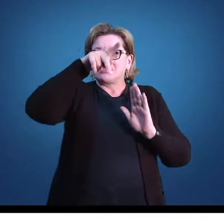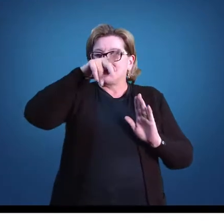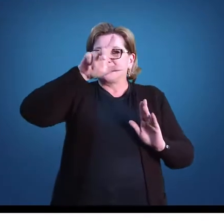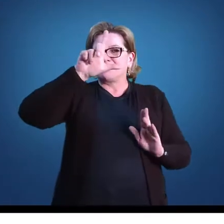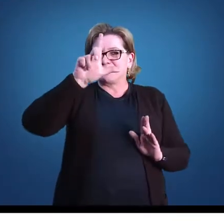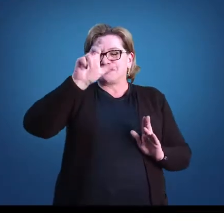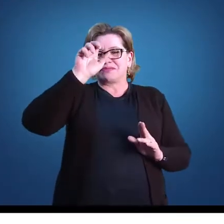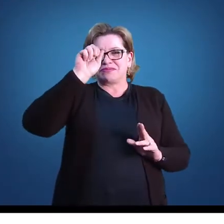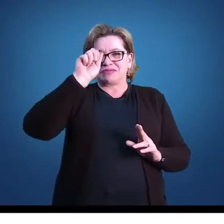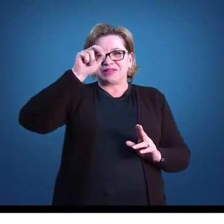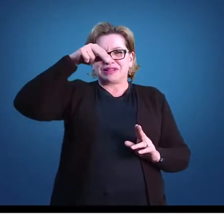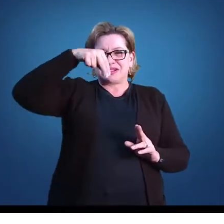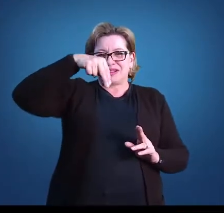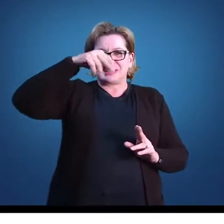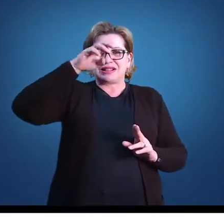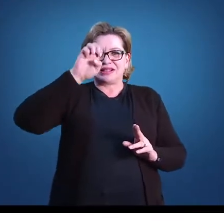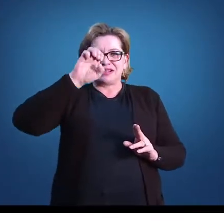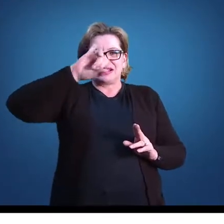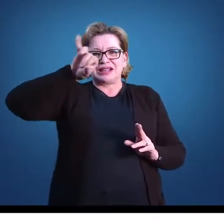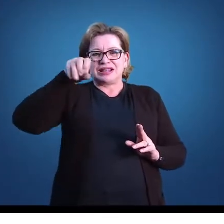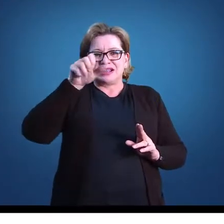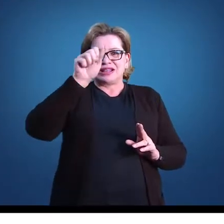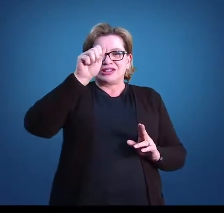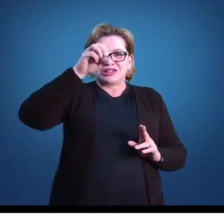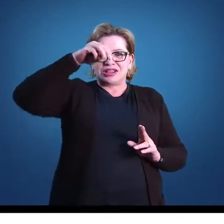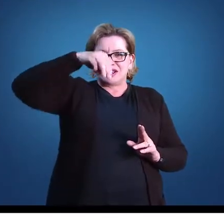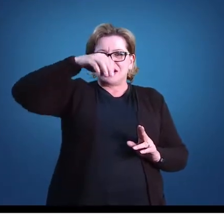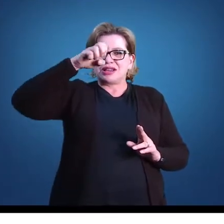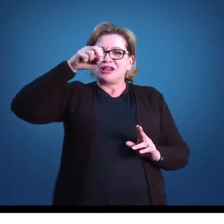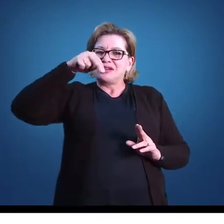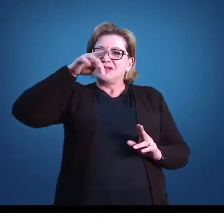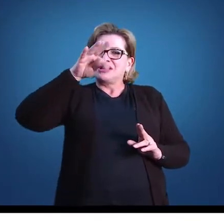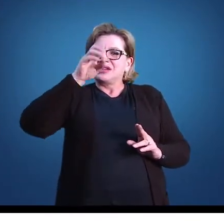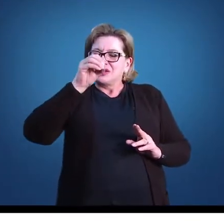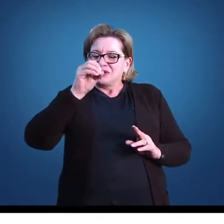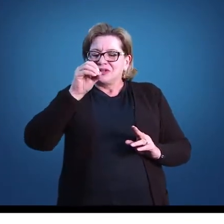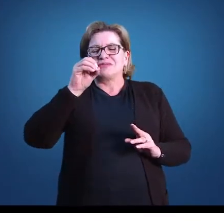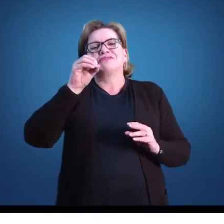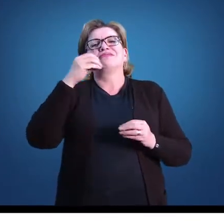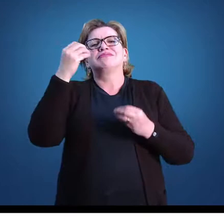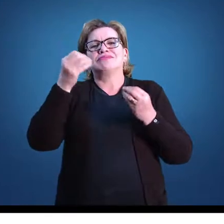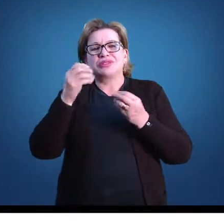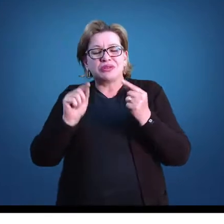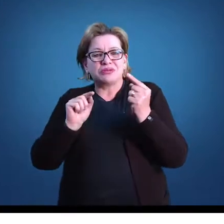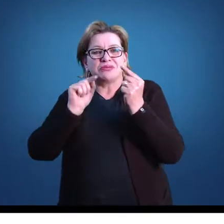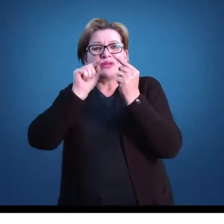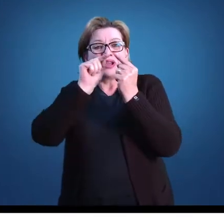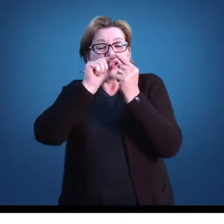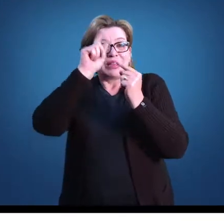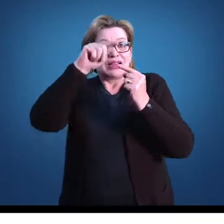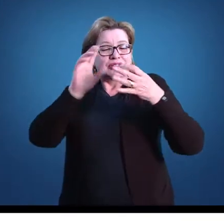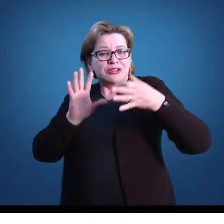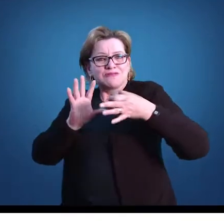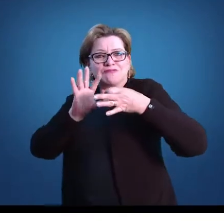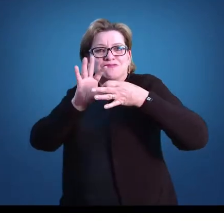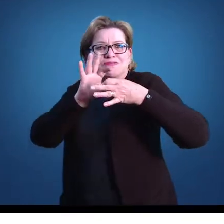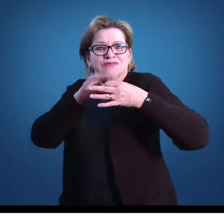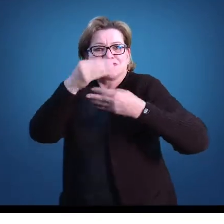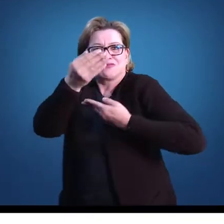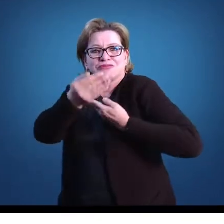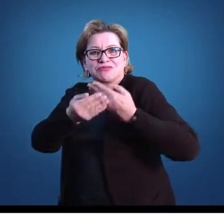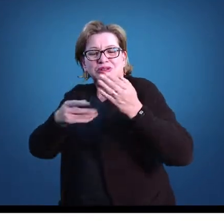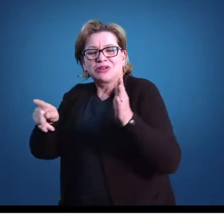objetivo principal é que a gente possa fazer uma articulação com essas discussões, com a especificidade da Educação Física.